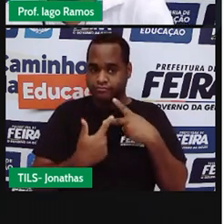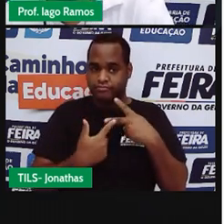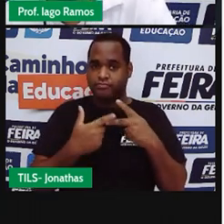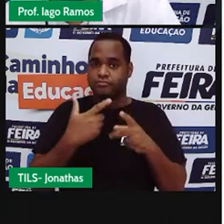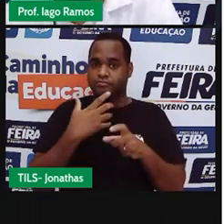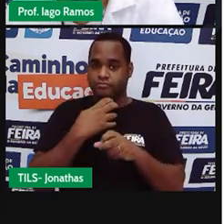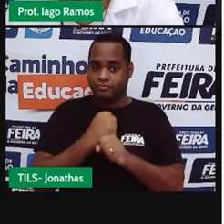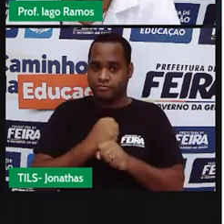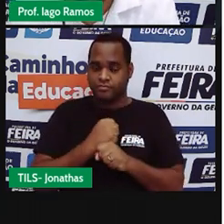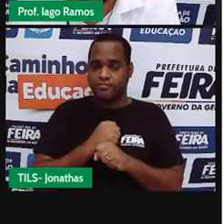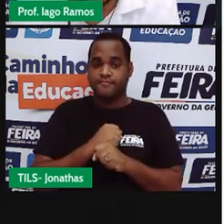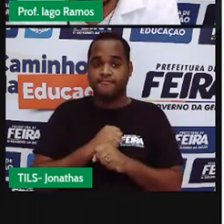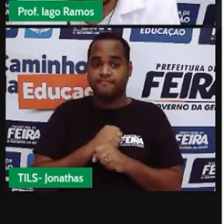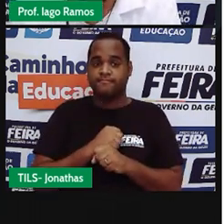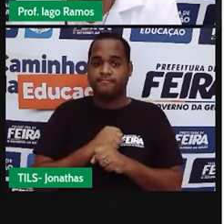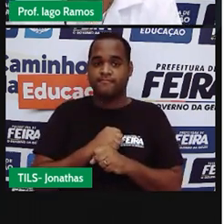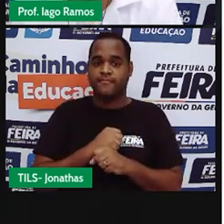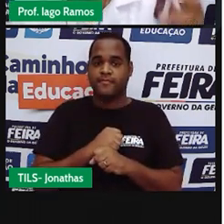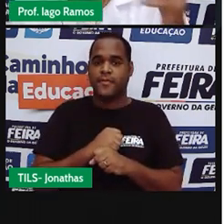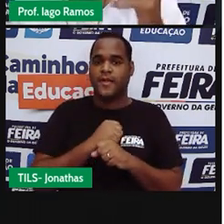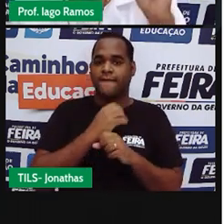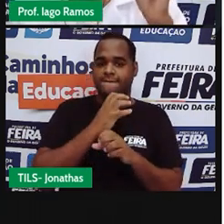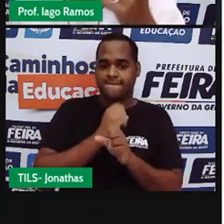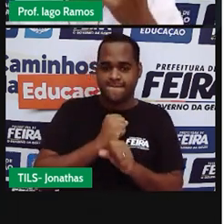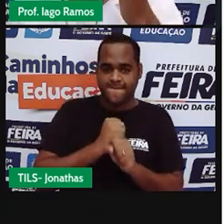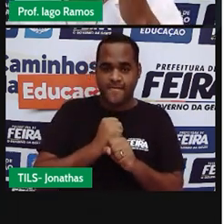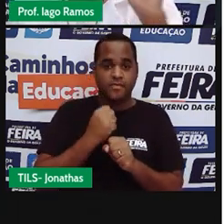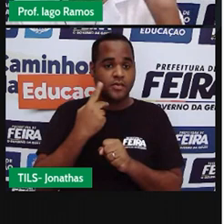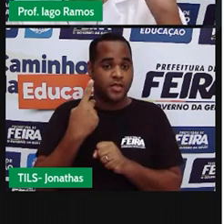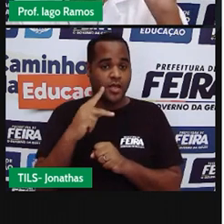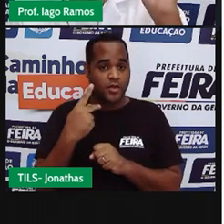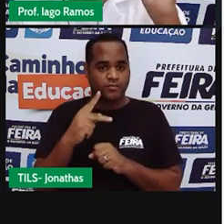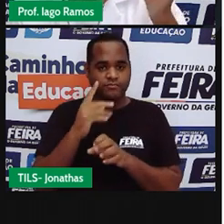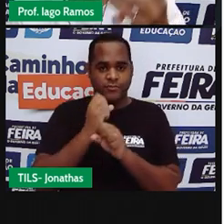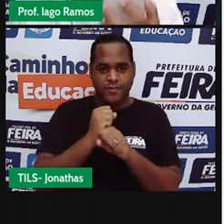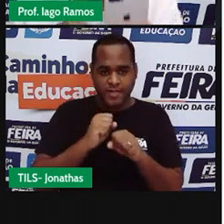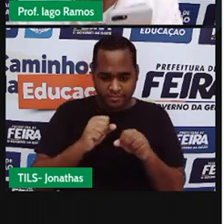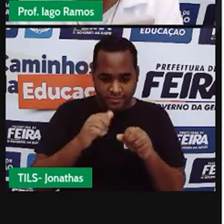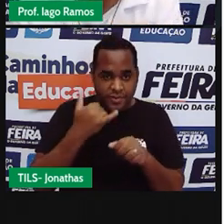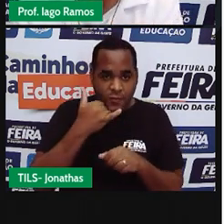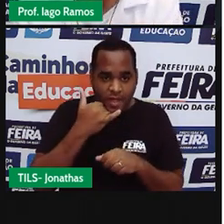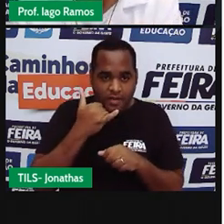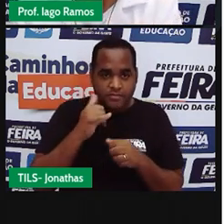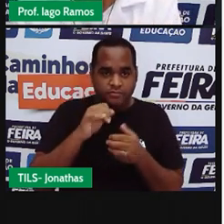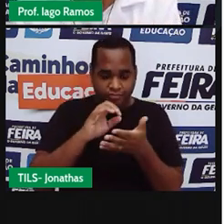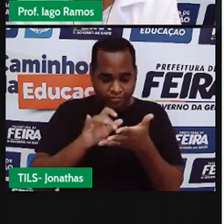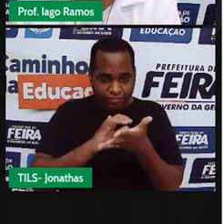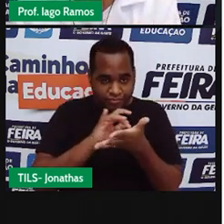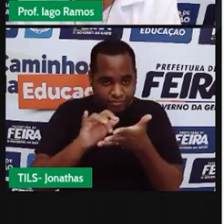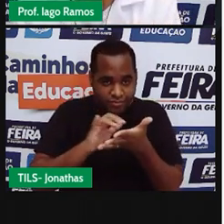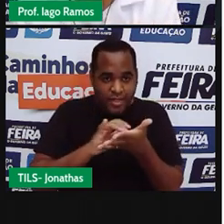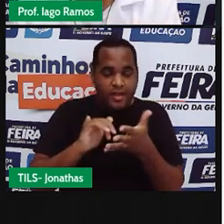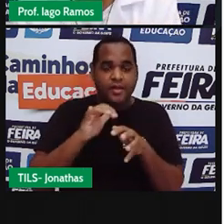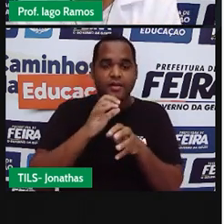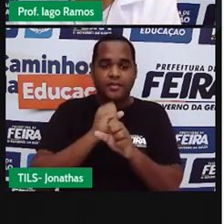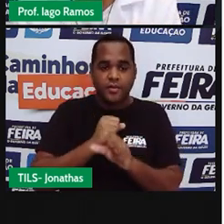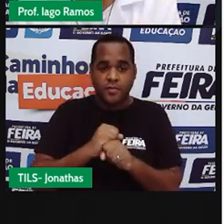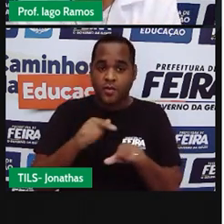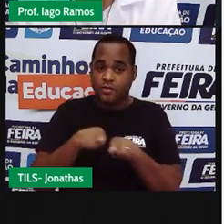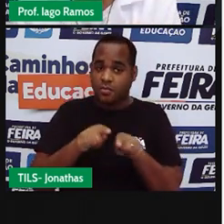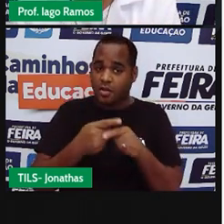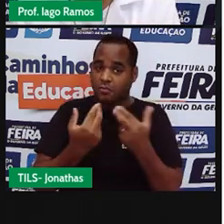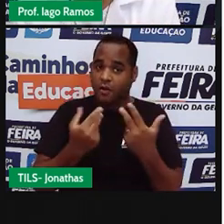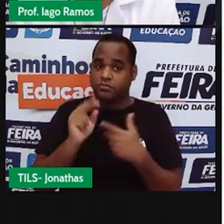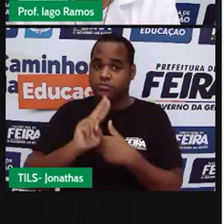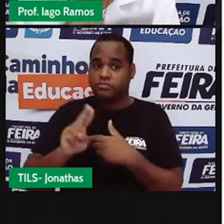Soma esses dois aí. Pega uma calculadorazinha. Pode ser a calculadorazinha do celular, tá bom? Eu também vou usar. Aqui